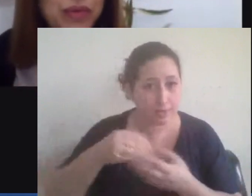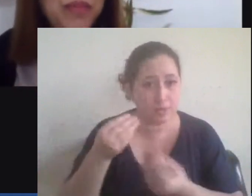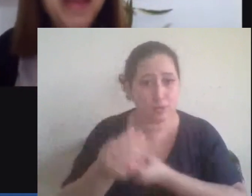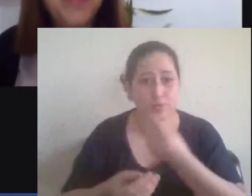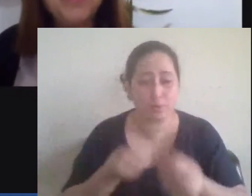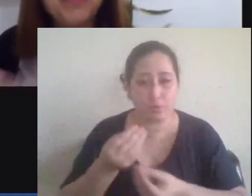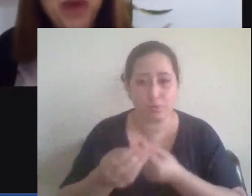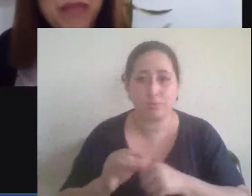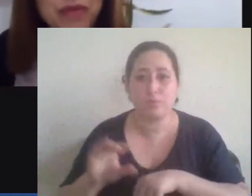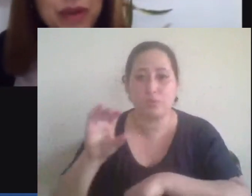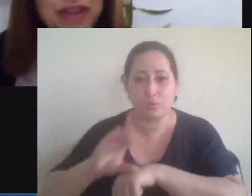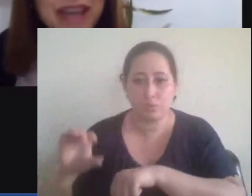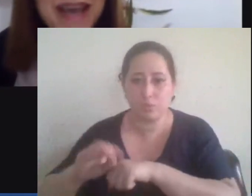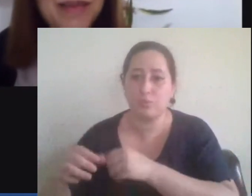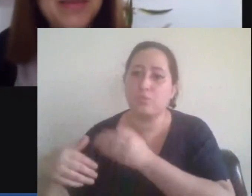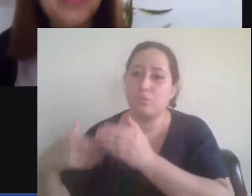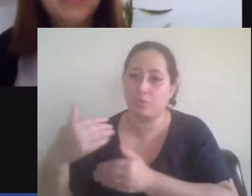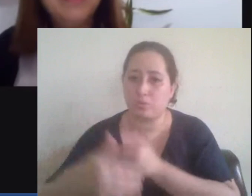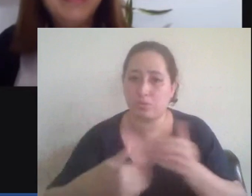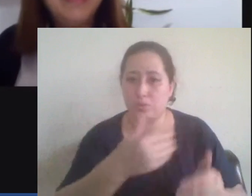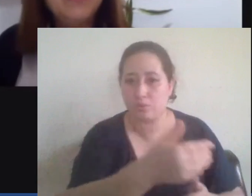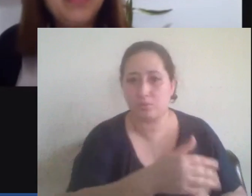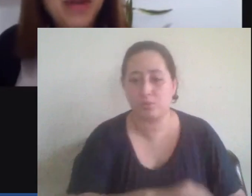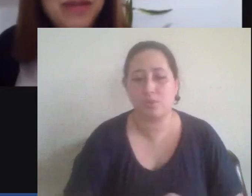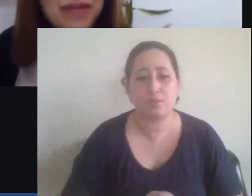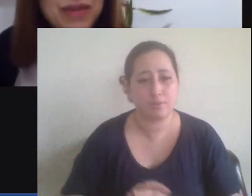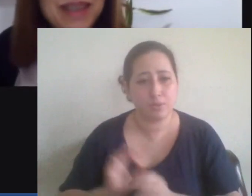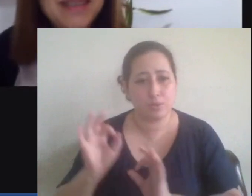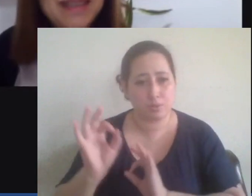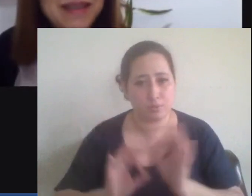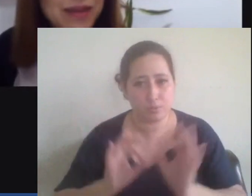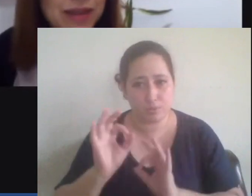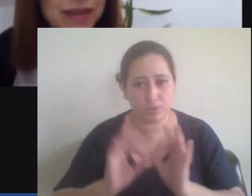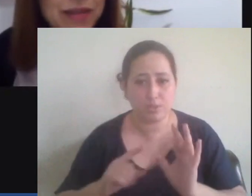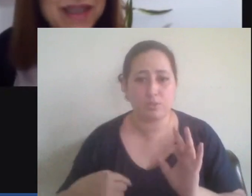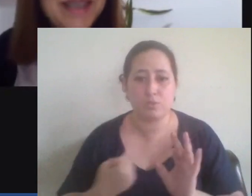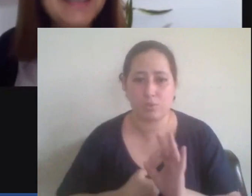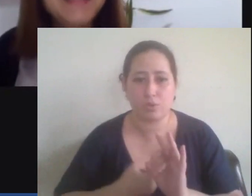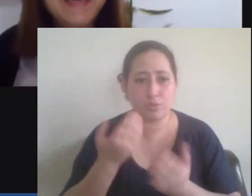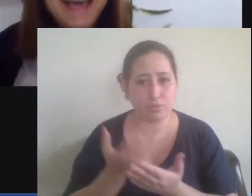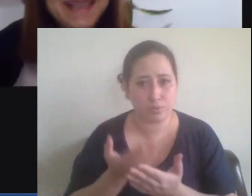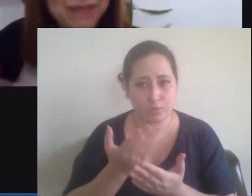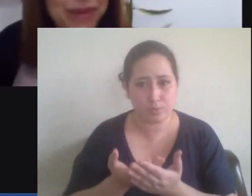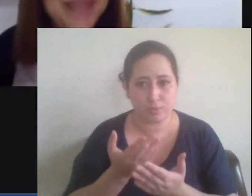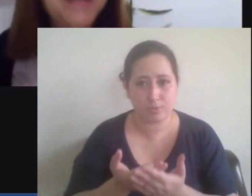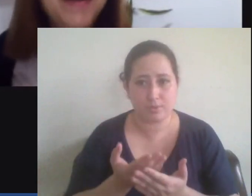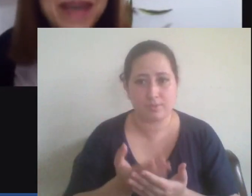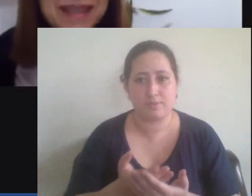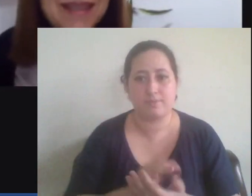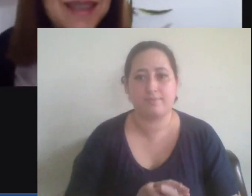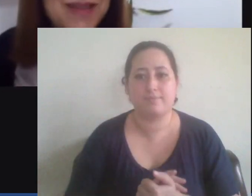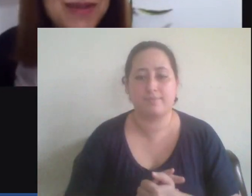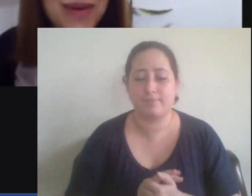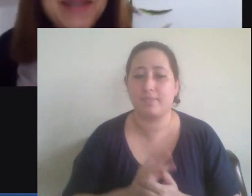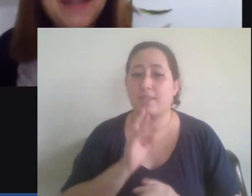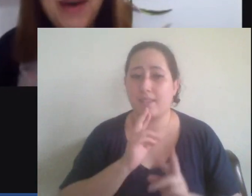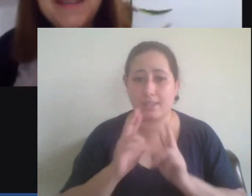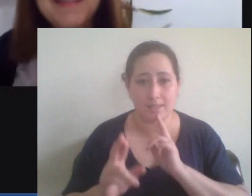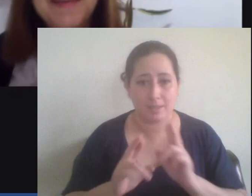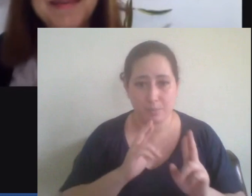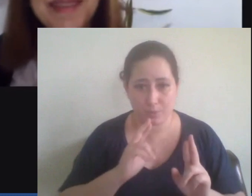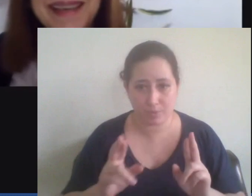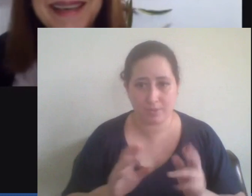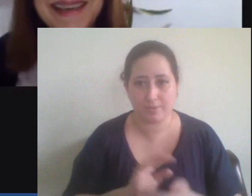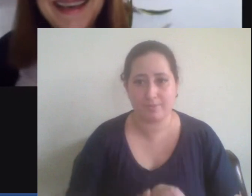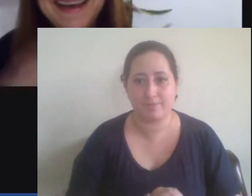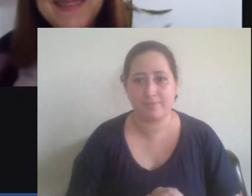ao longo do curso bem como os próprios projetos dos nossos estudantes e das nossas estudantes responderão a essas questões